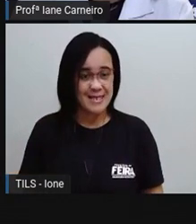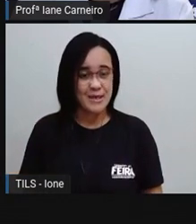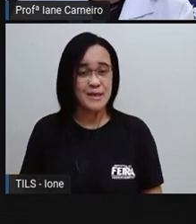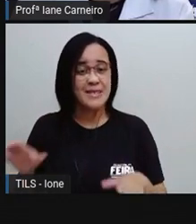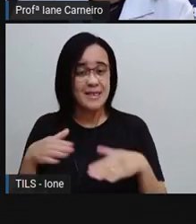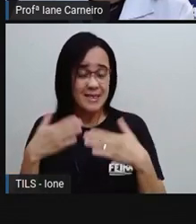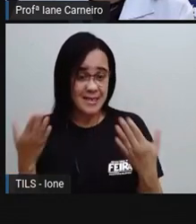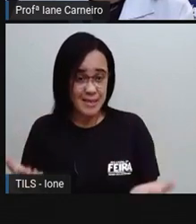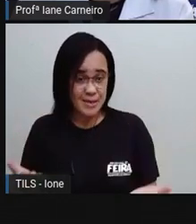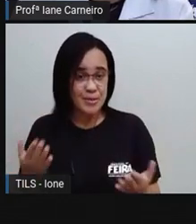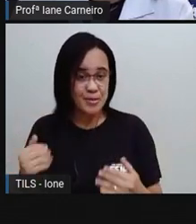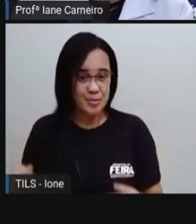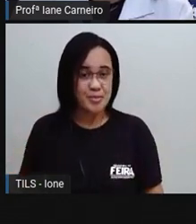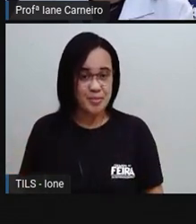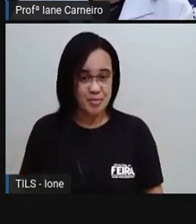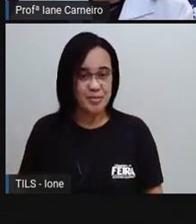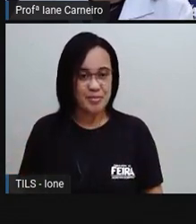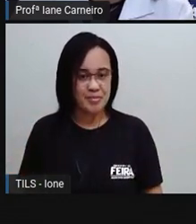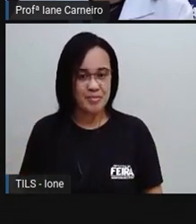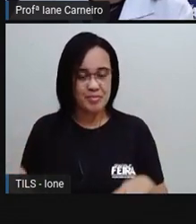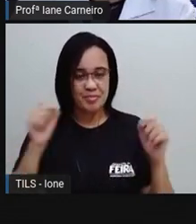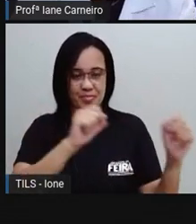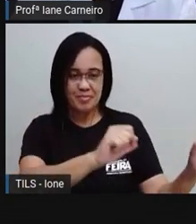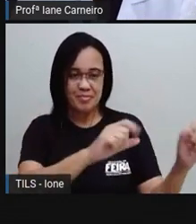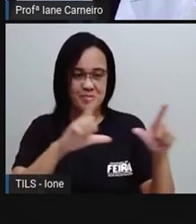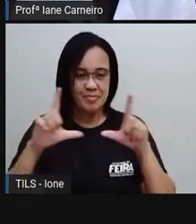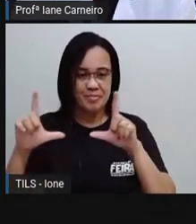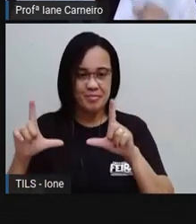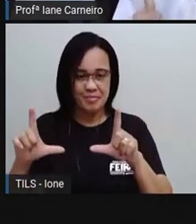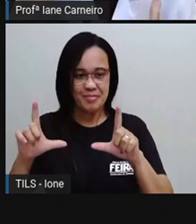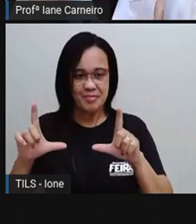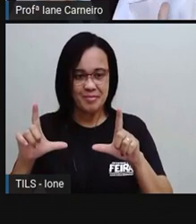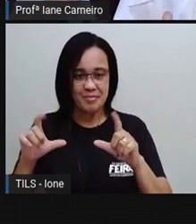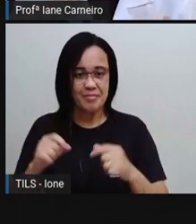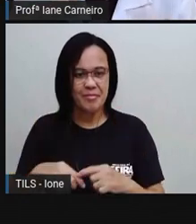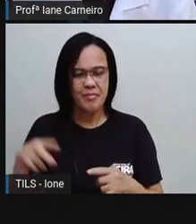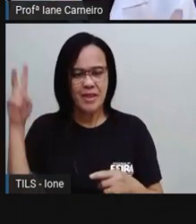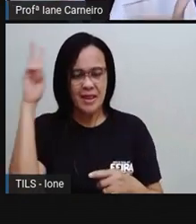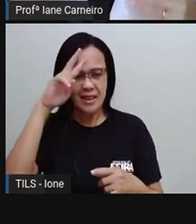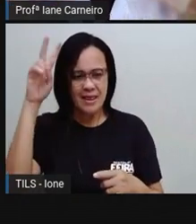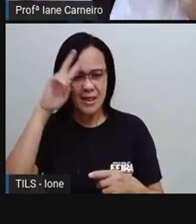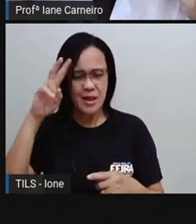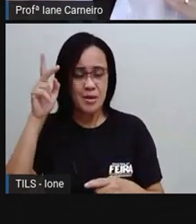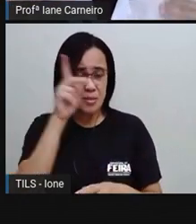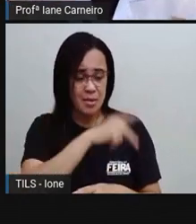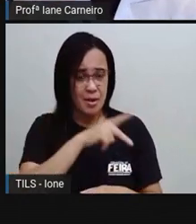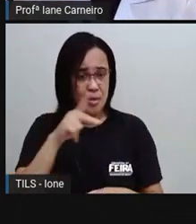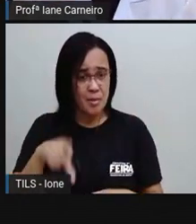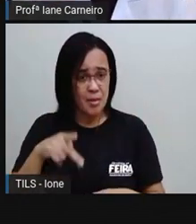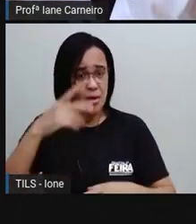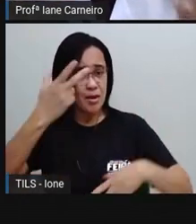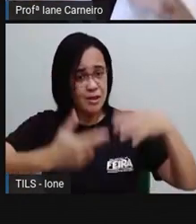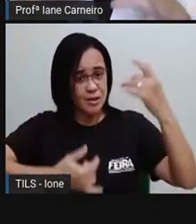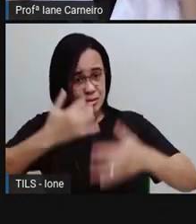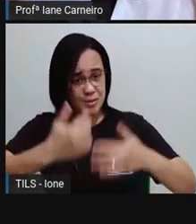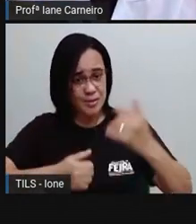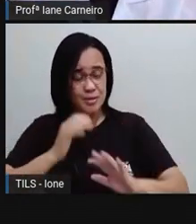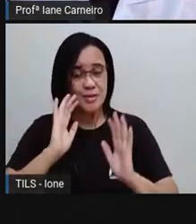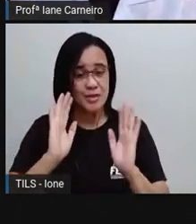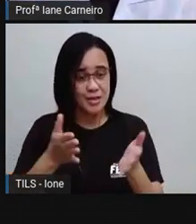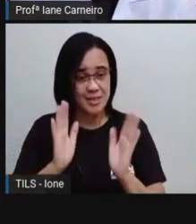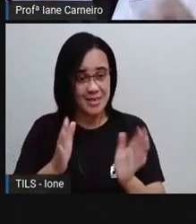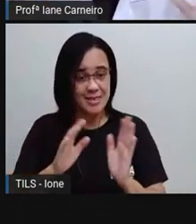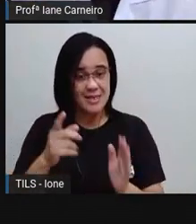Então, ó... Deixa eu pular aqui o slide. Pronto. Lembra que a Pró falou que o corpo humano, os seres